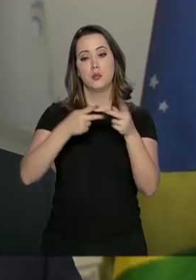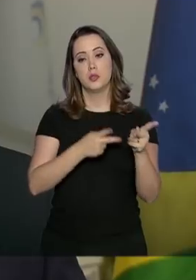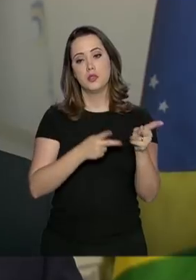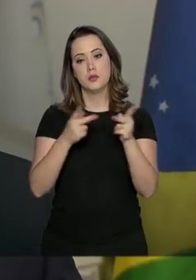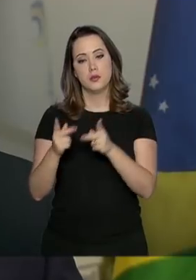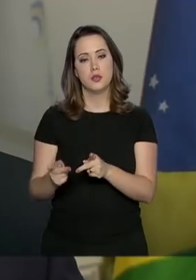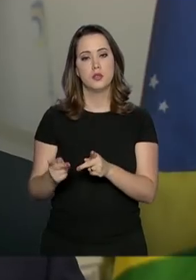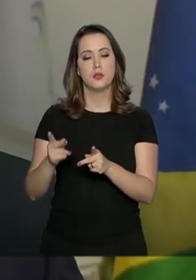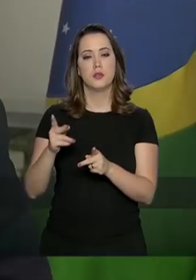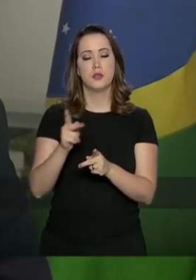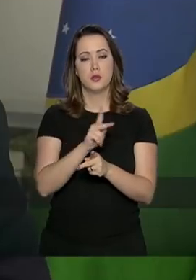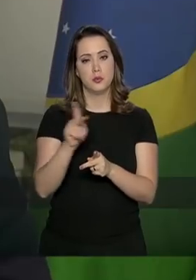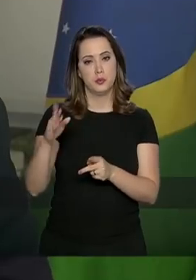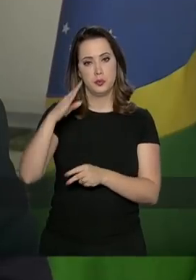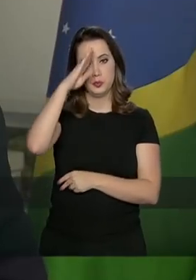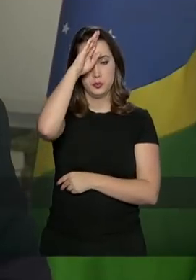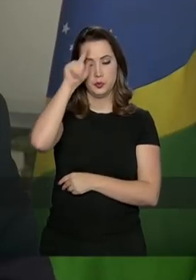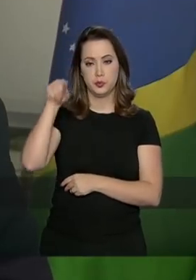presidente brasileiro a Israel.